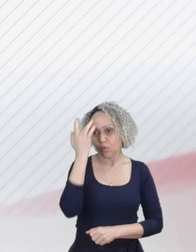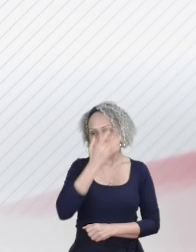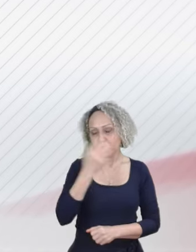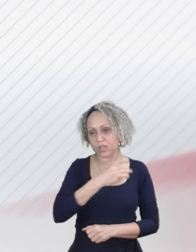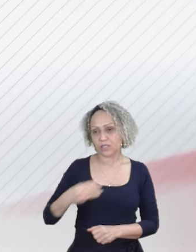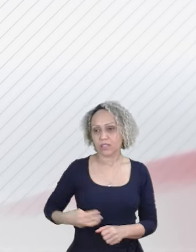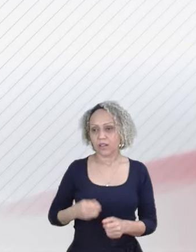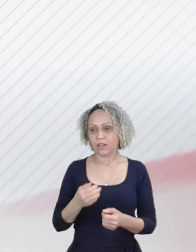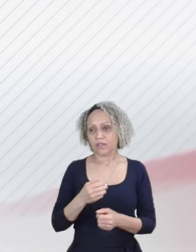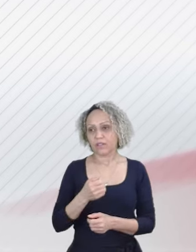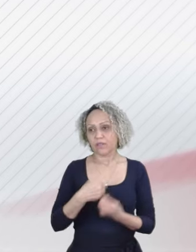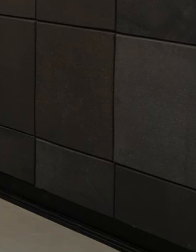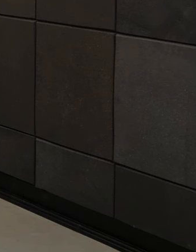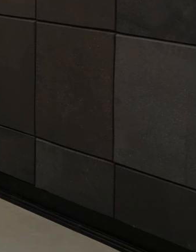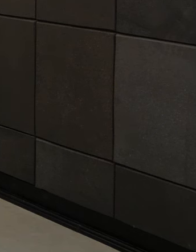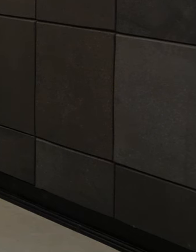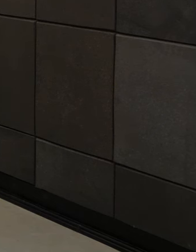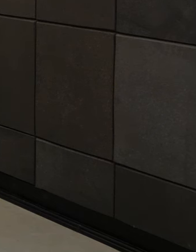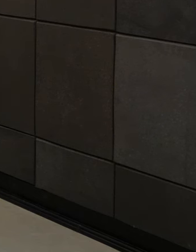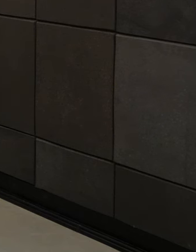elaborada a medida provisória.